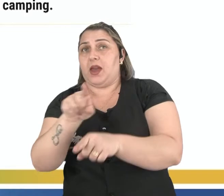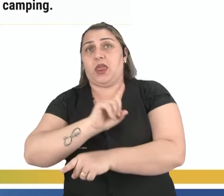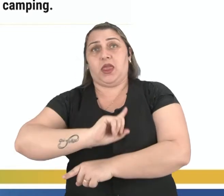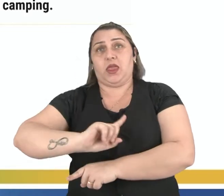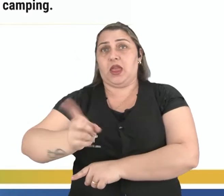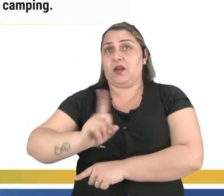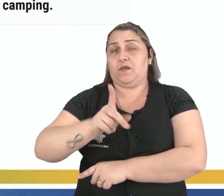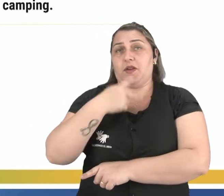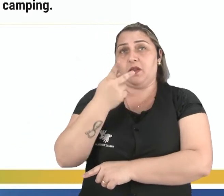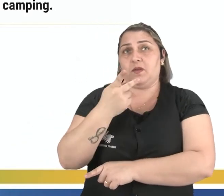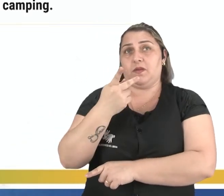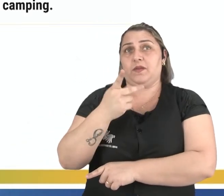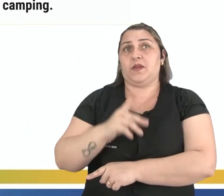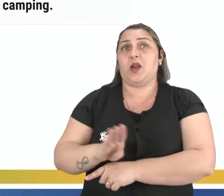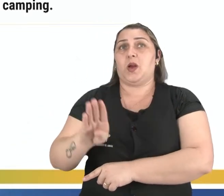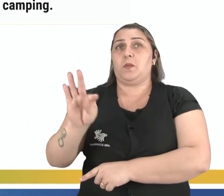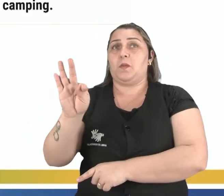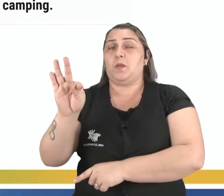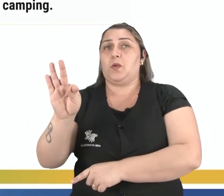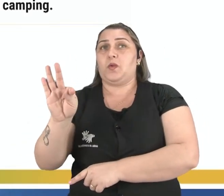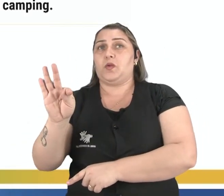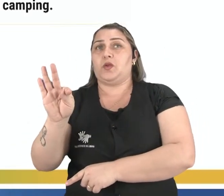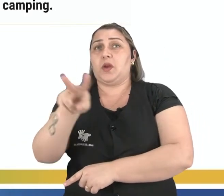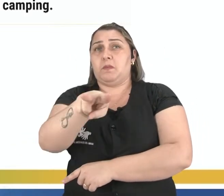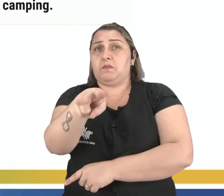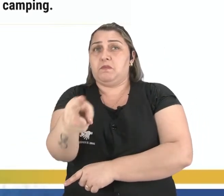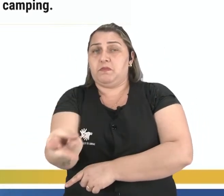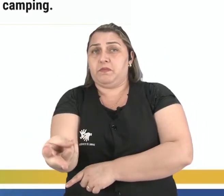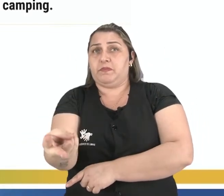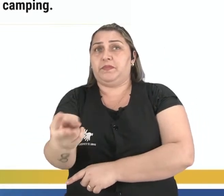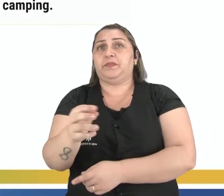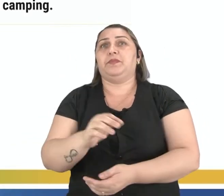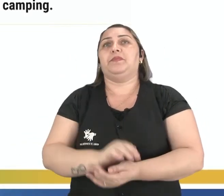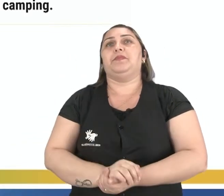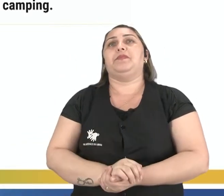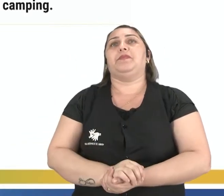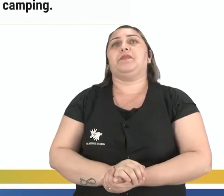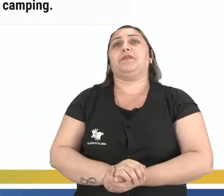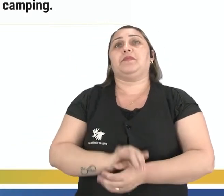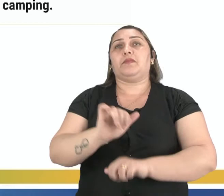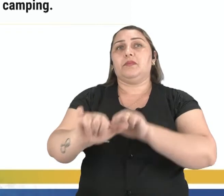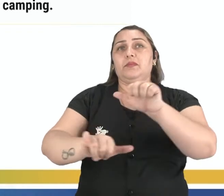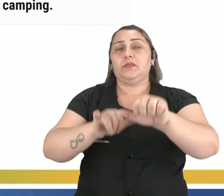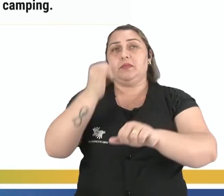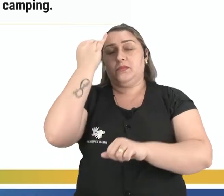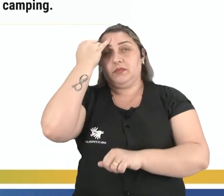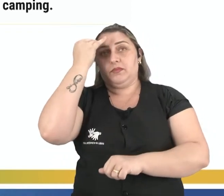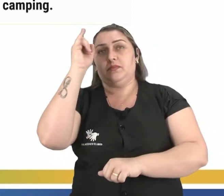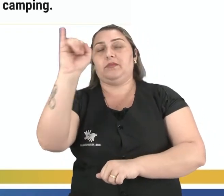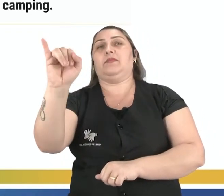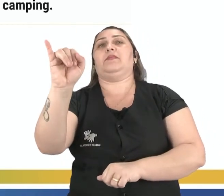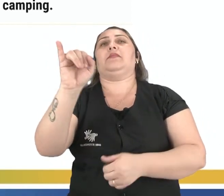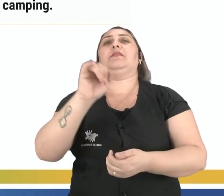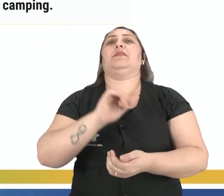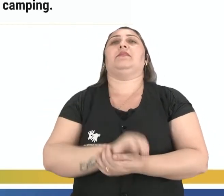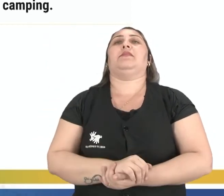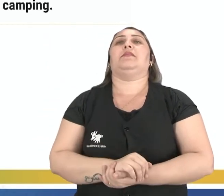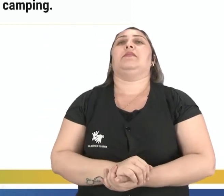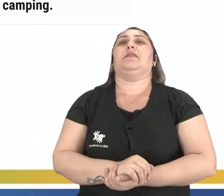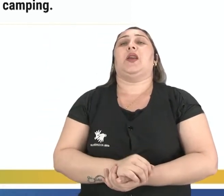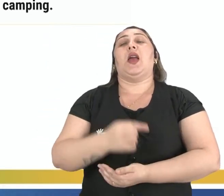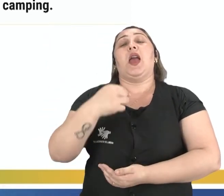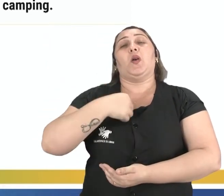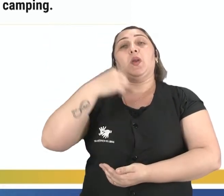O but é a ideia de alternância. Então, eu vou mudar a ideia, né? A diversidade da frase. Eu tenho um